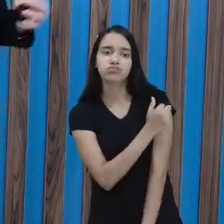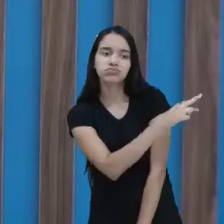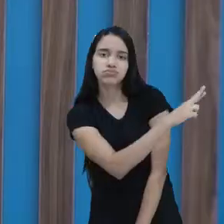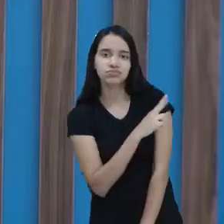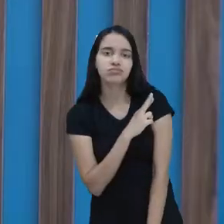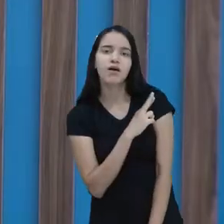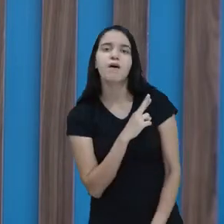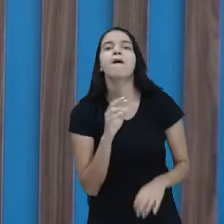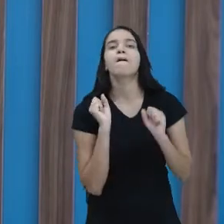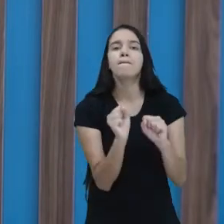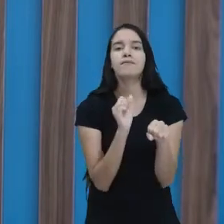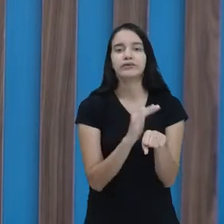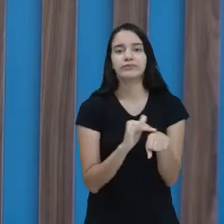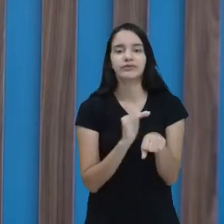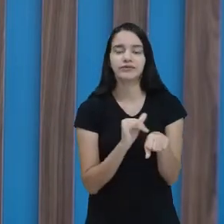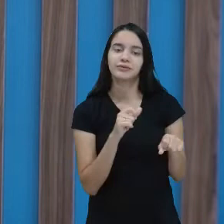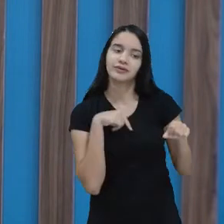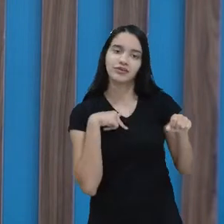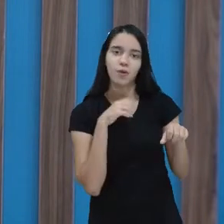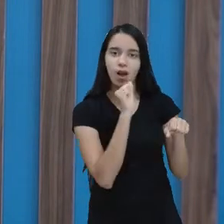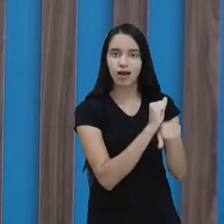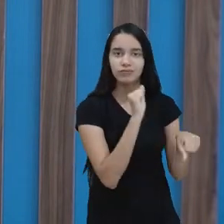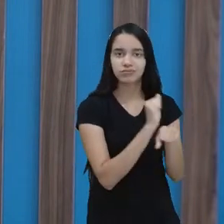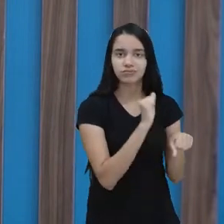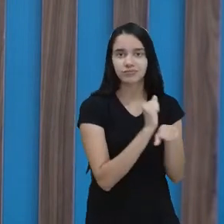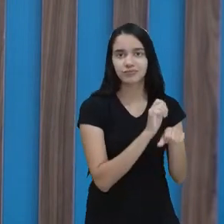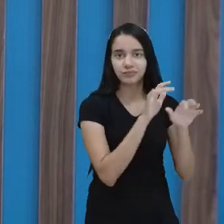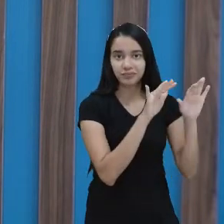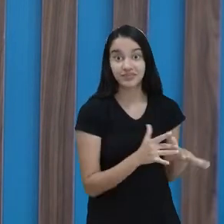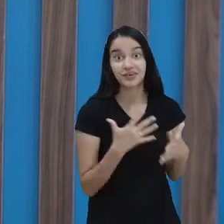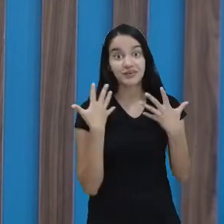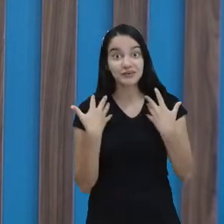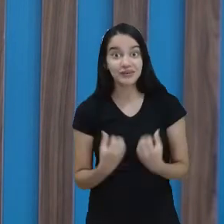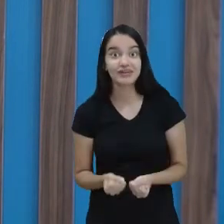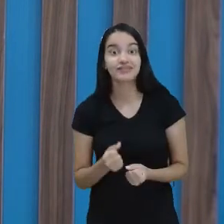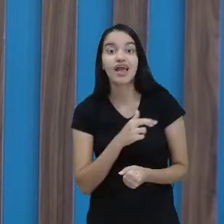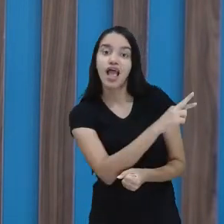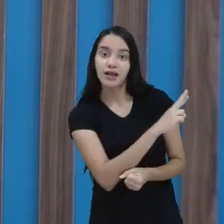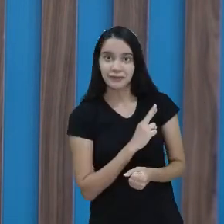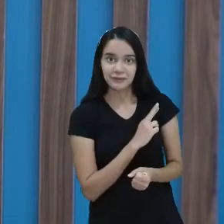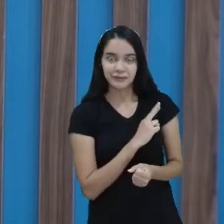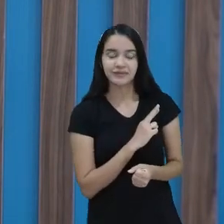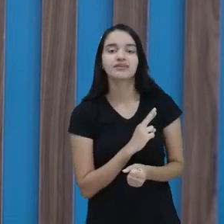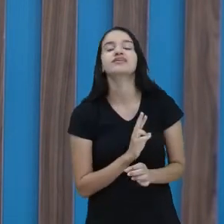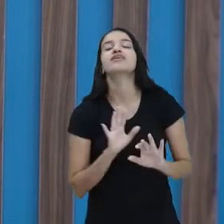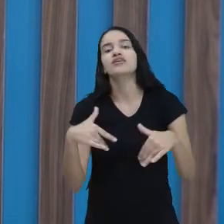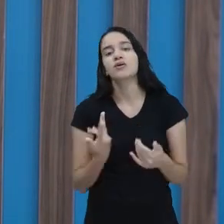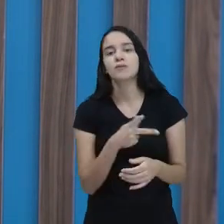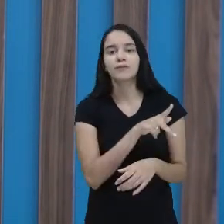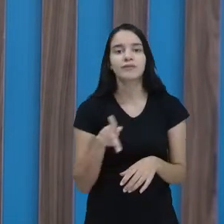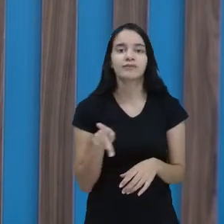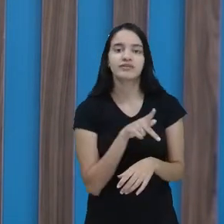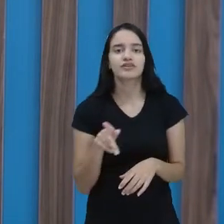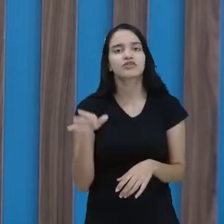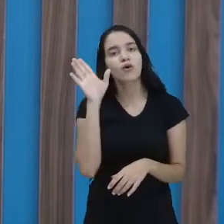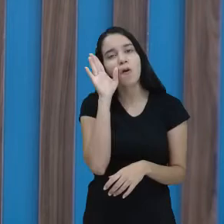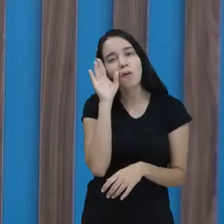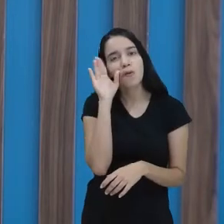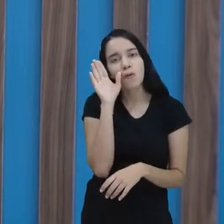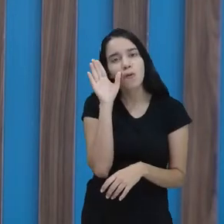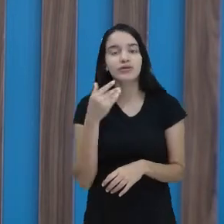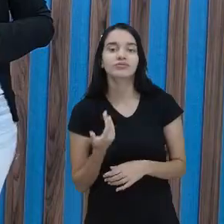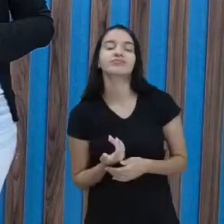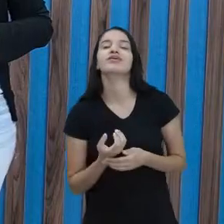Com certeza, já estou aqui aguardando. Vamos lá, crianças, vão respondendo aí. Professora Cátia está curiosa para